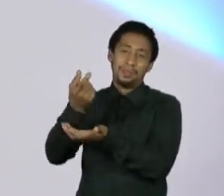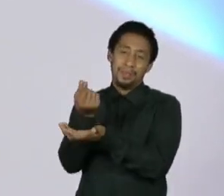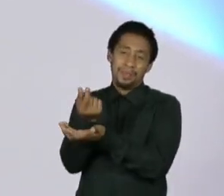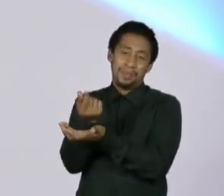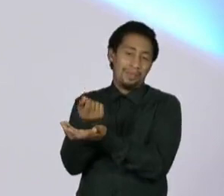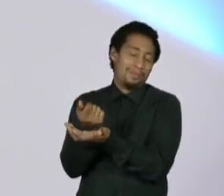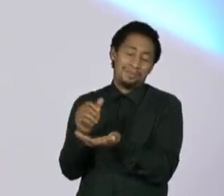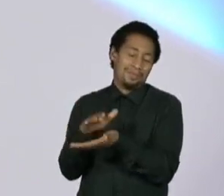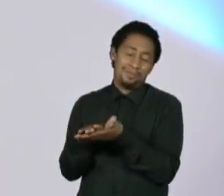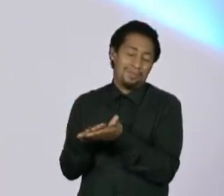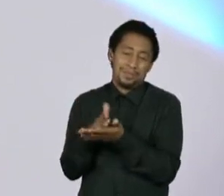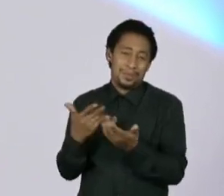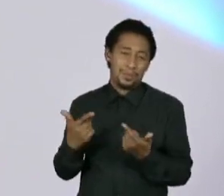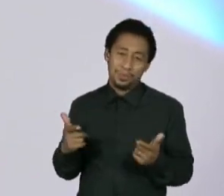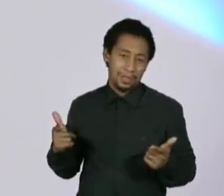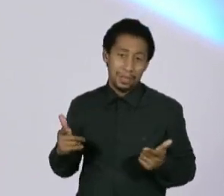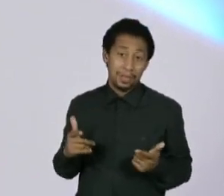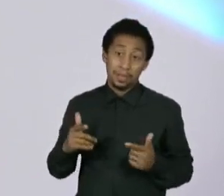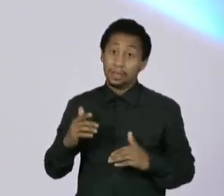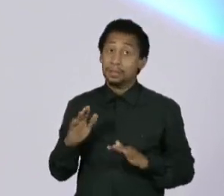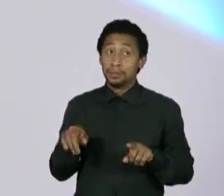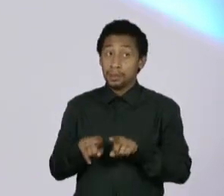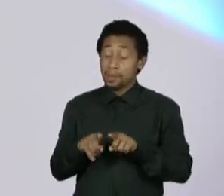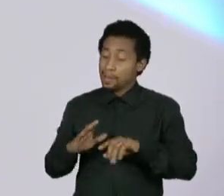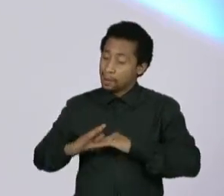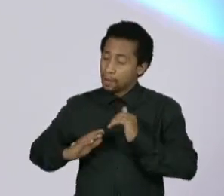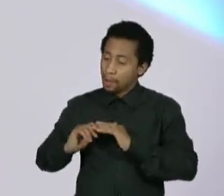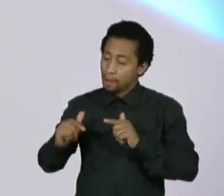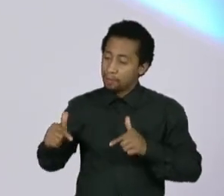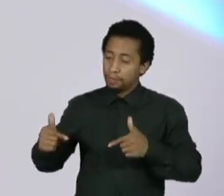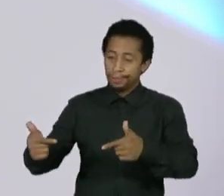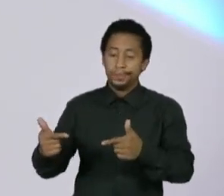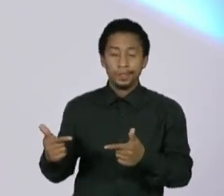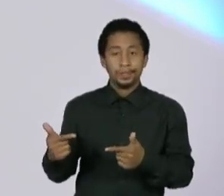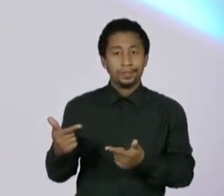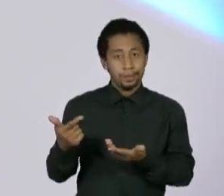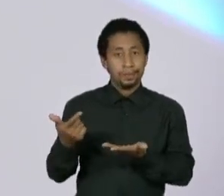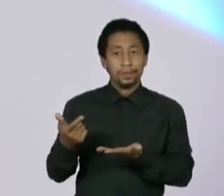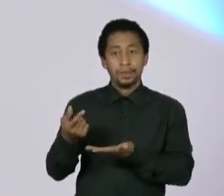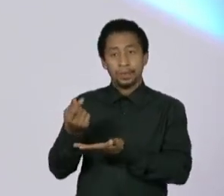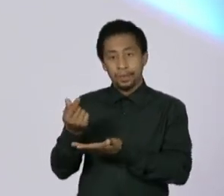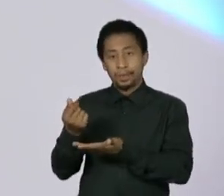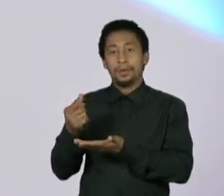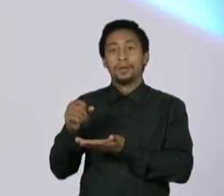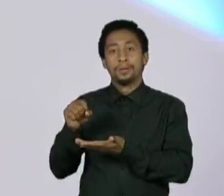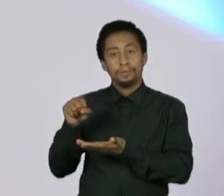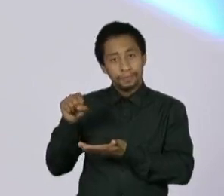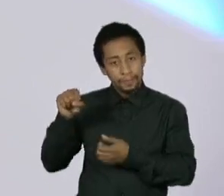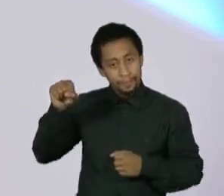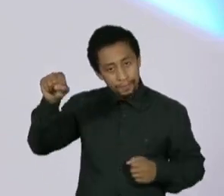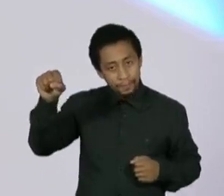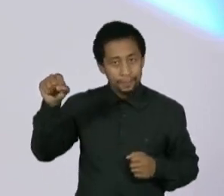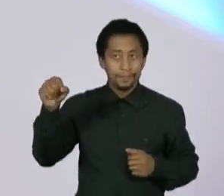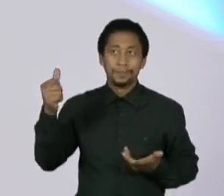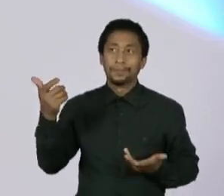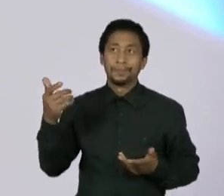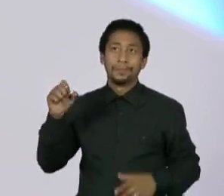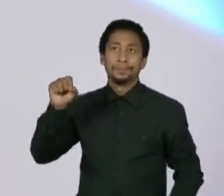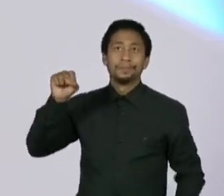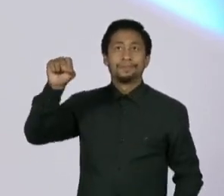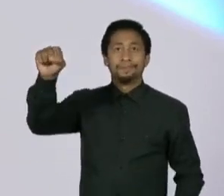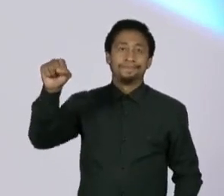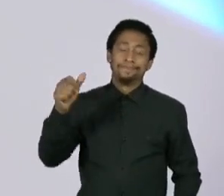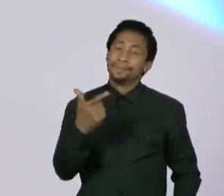nem a prática. É o capitalismo feudal com